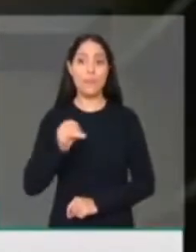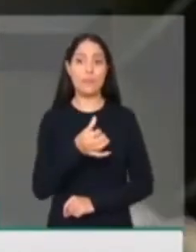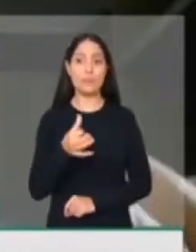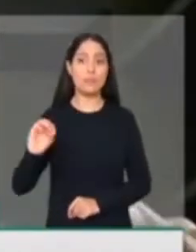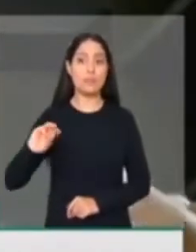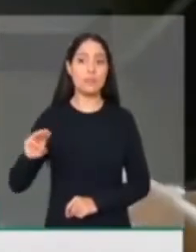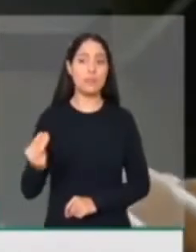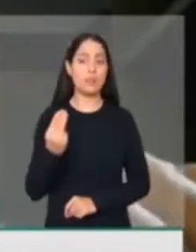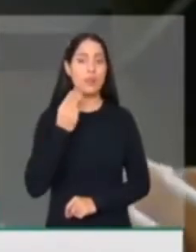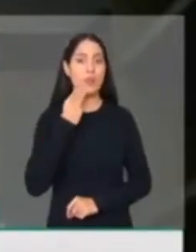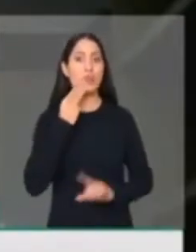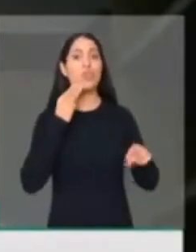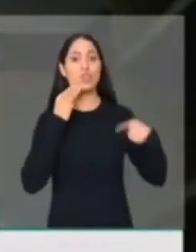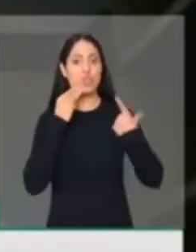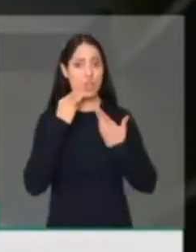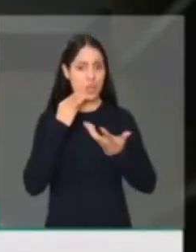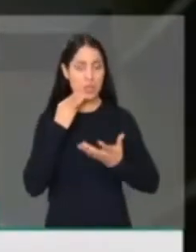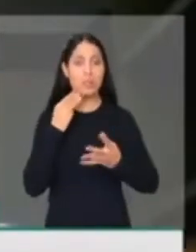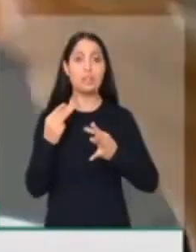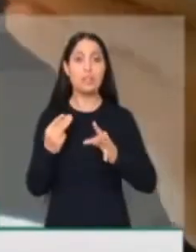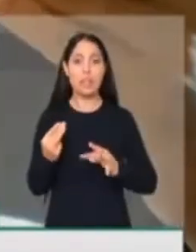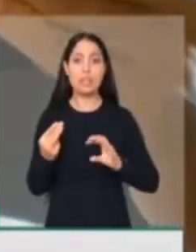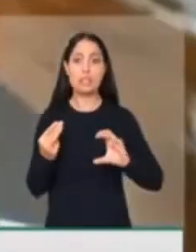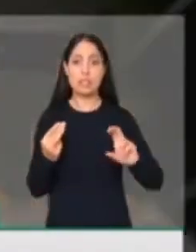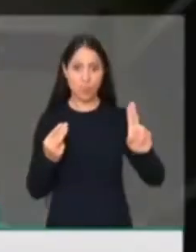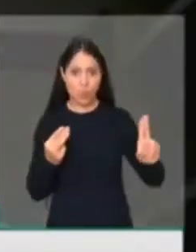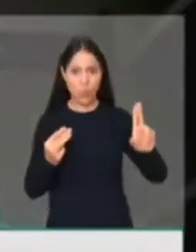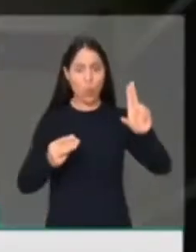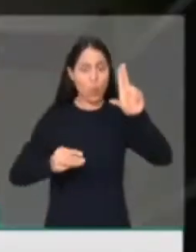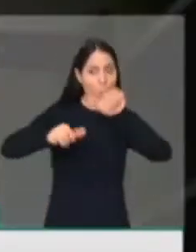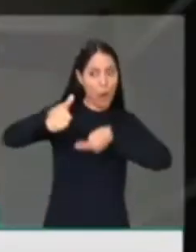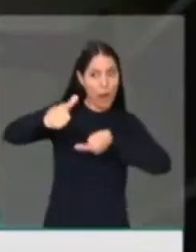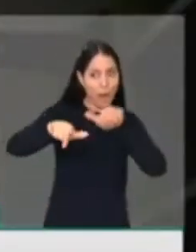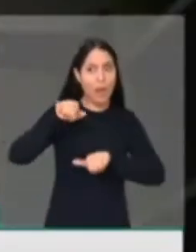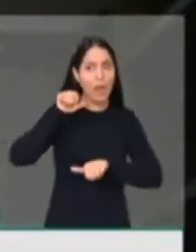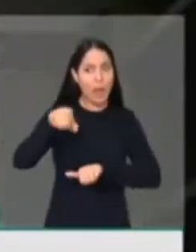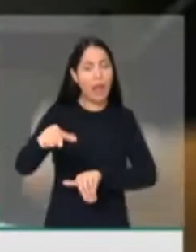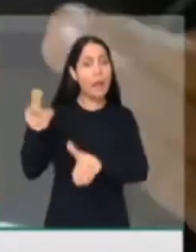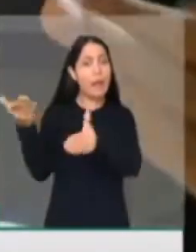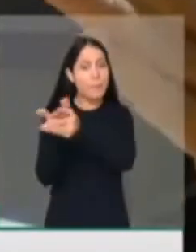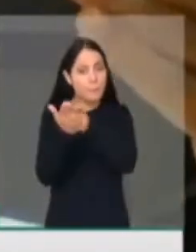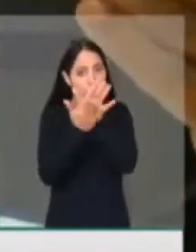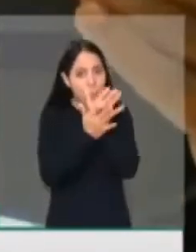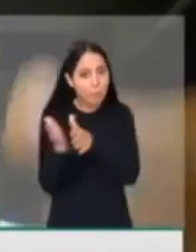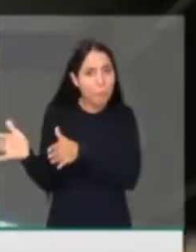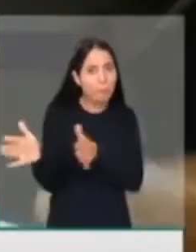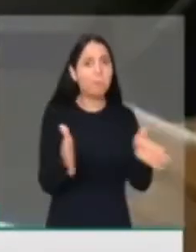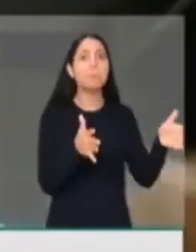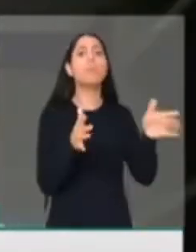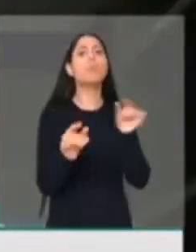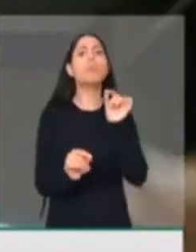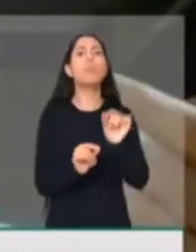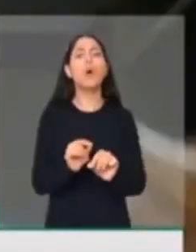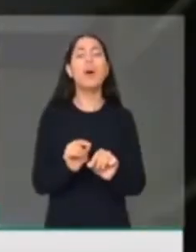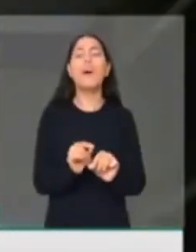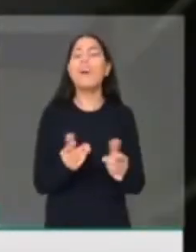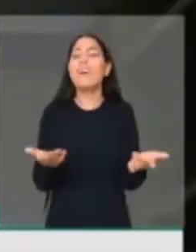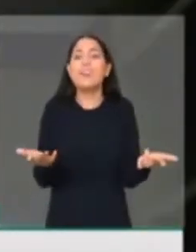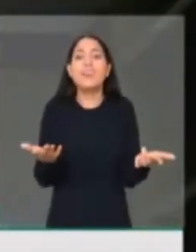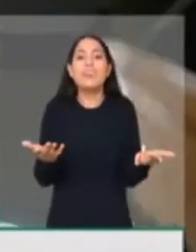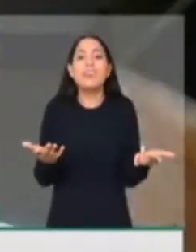exigimos que o Tribunal de Contas da União analise esse processo, porque é totalmente